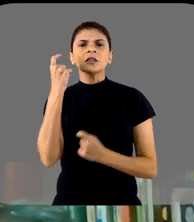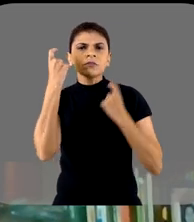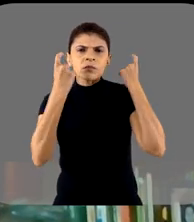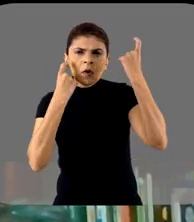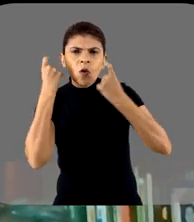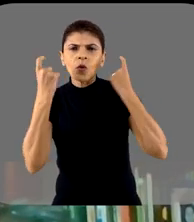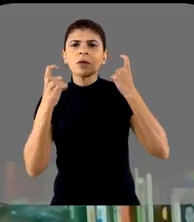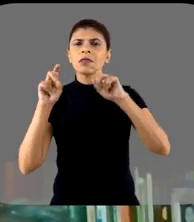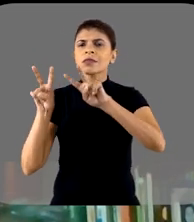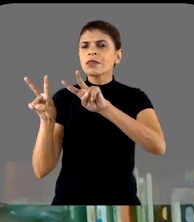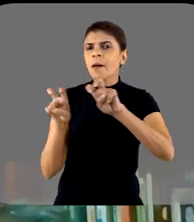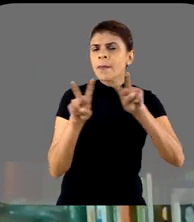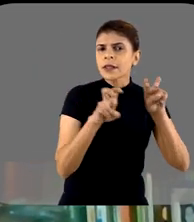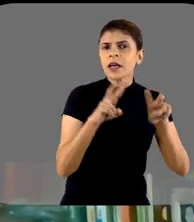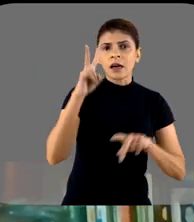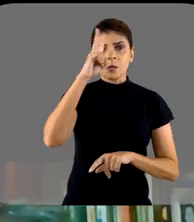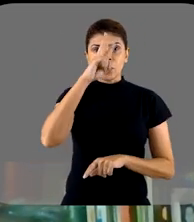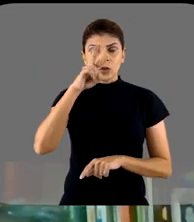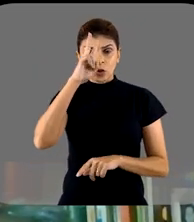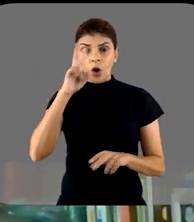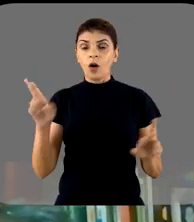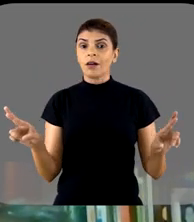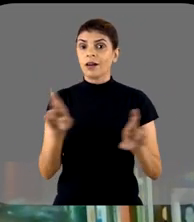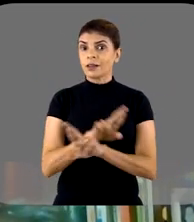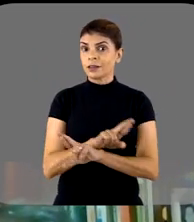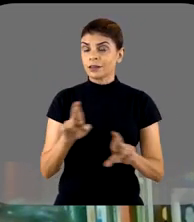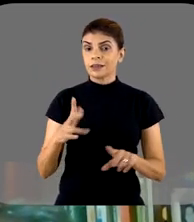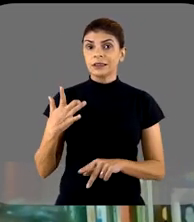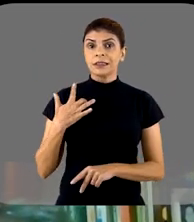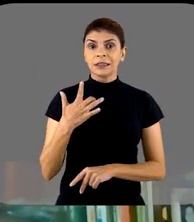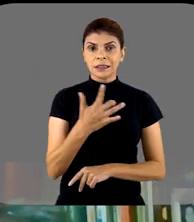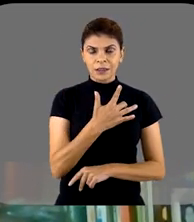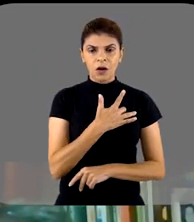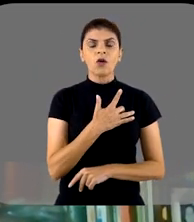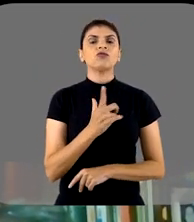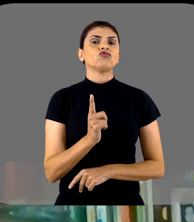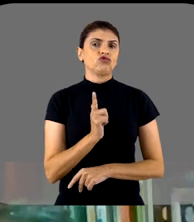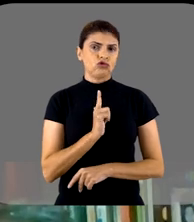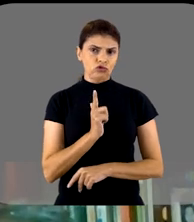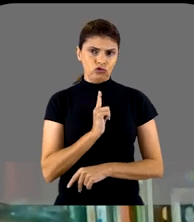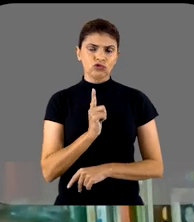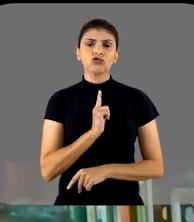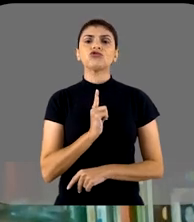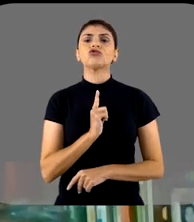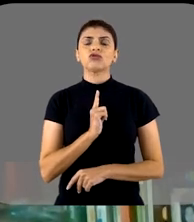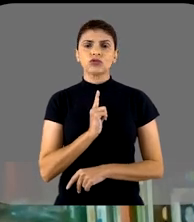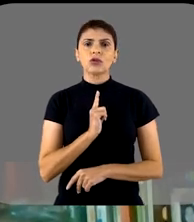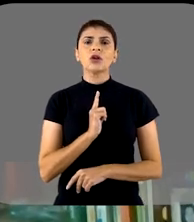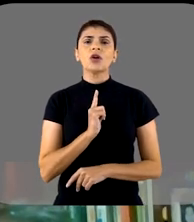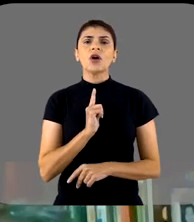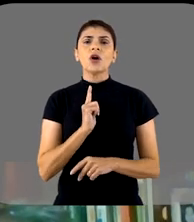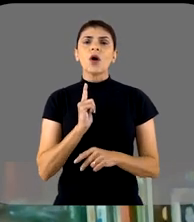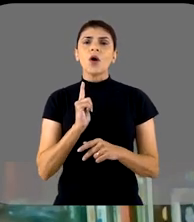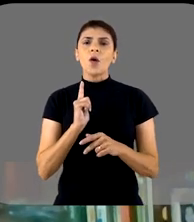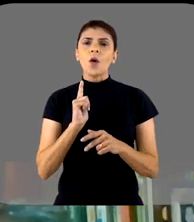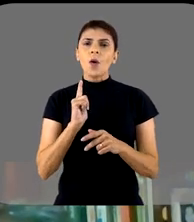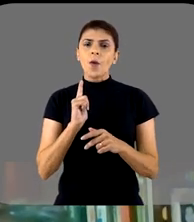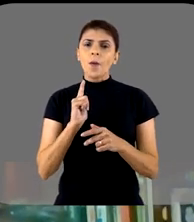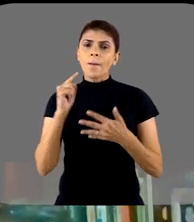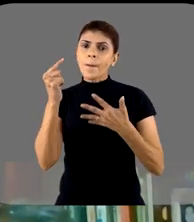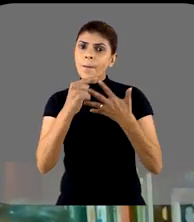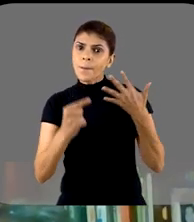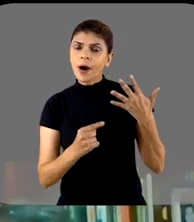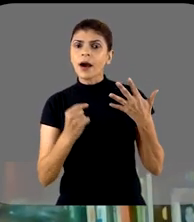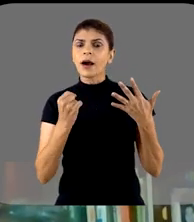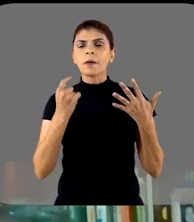sobre temas históricos relacionados à saúde, que tem importante, que se tornaram